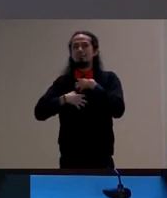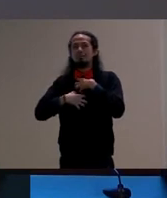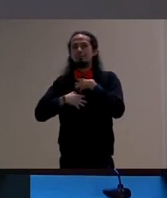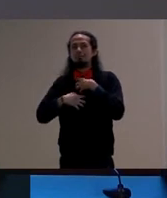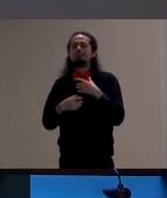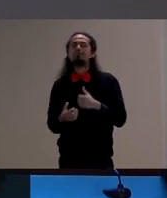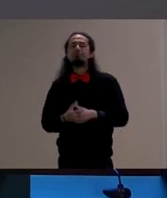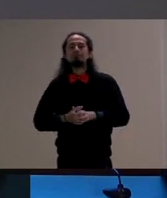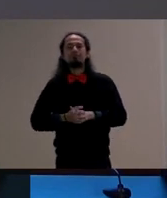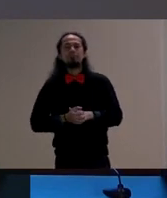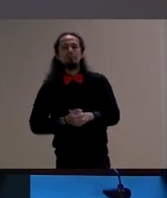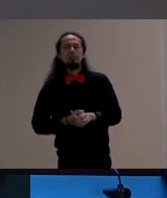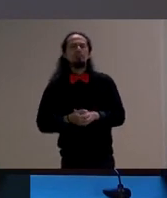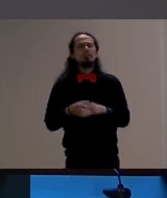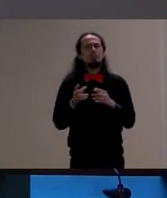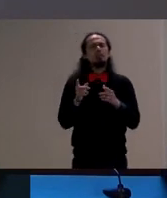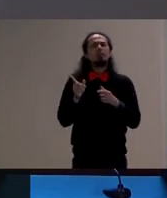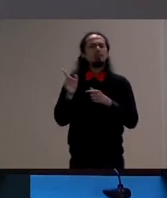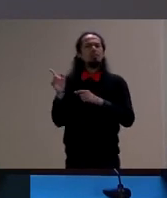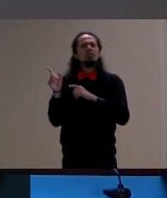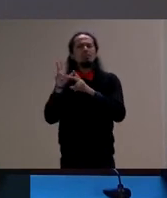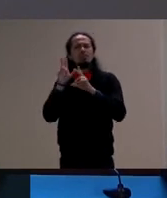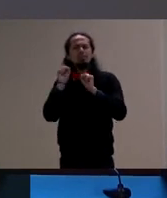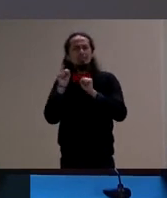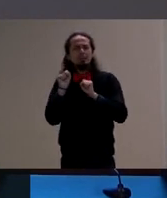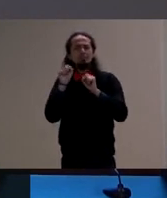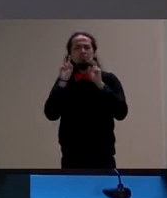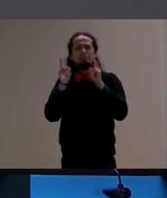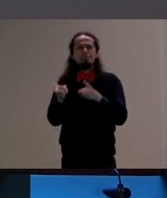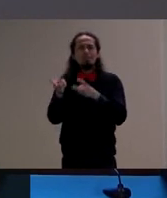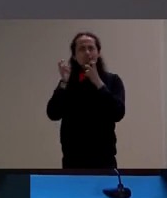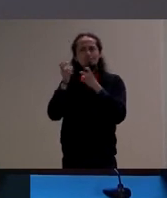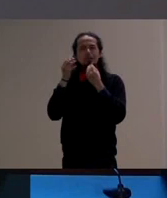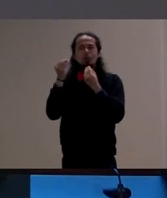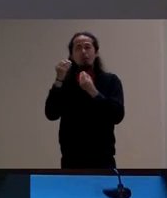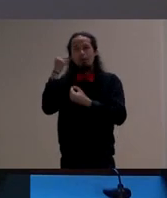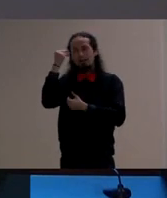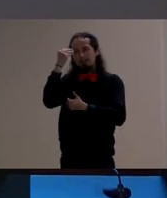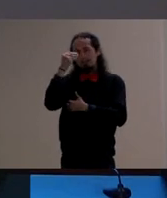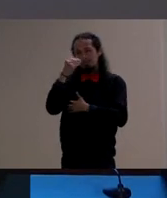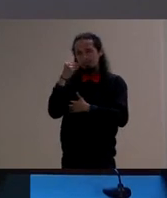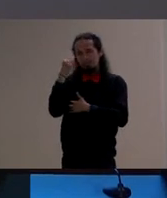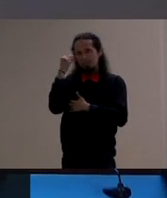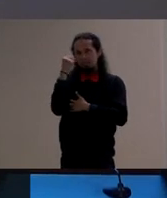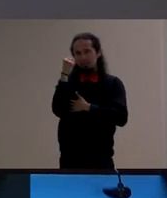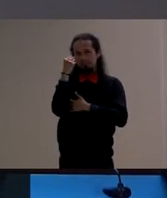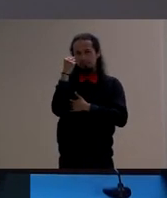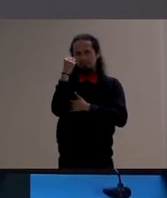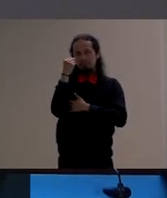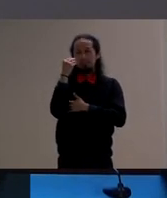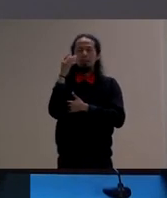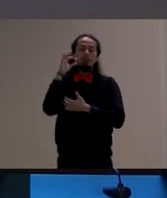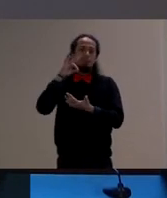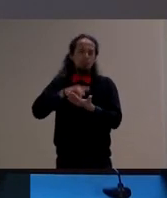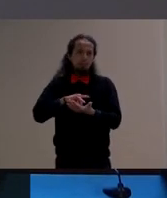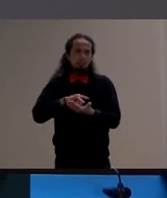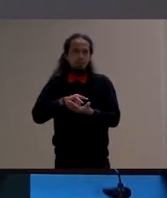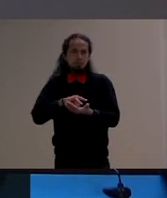como que se dá esse tipo de experiência que de fato ainda que possa ter